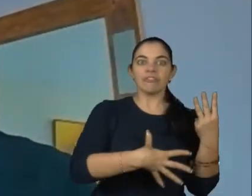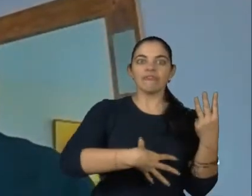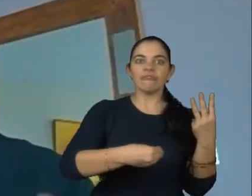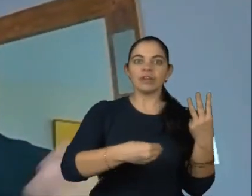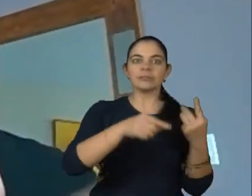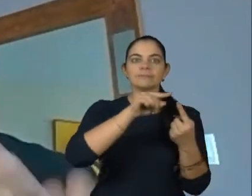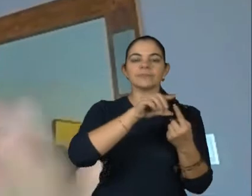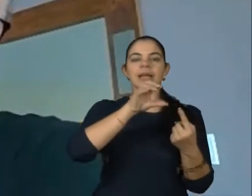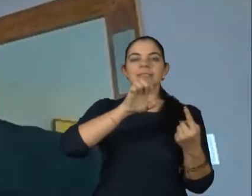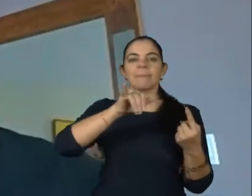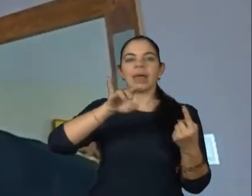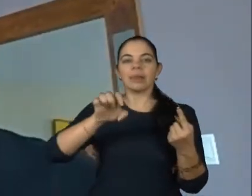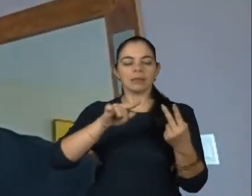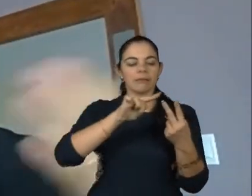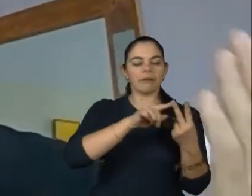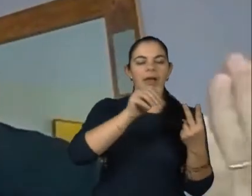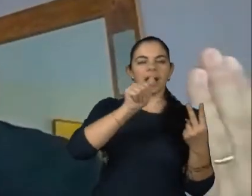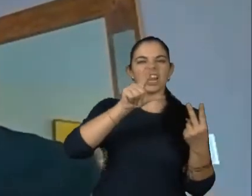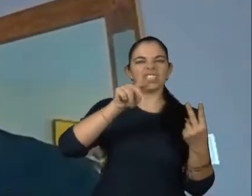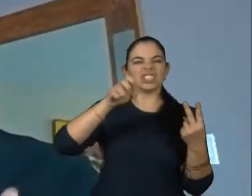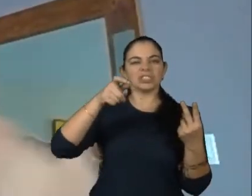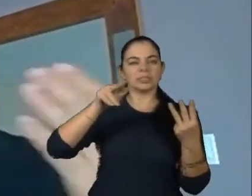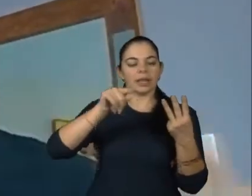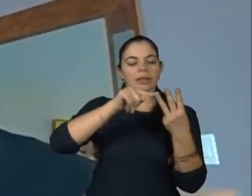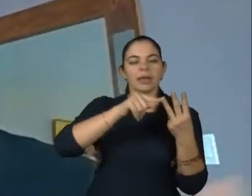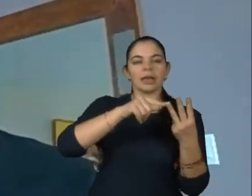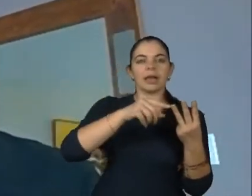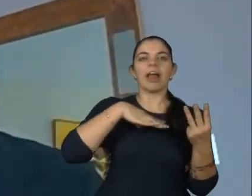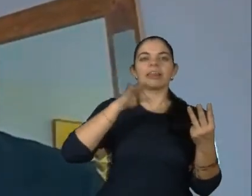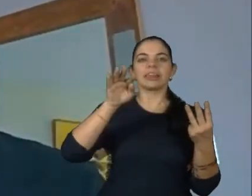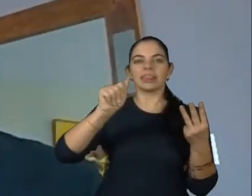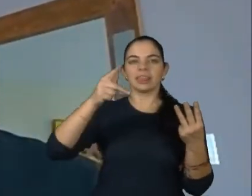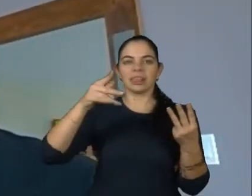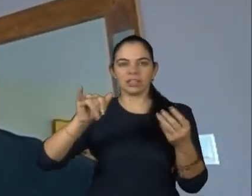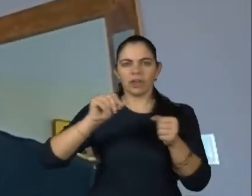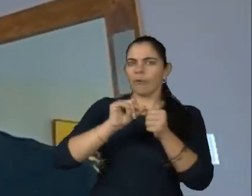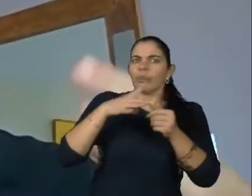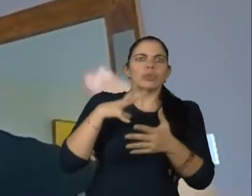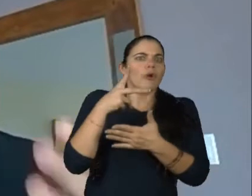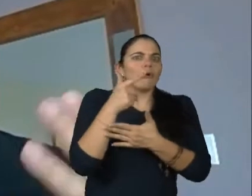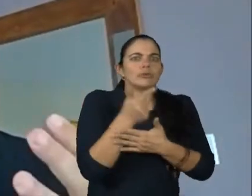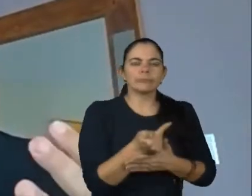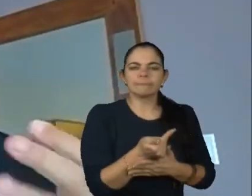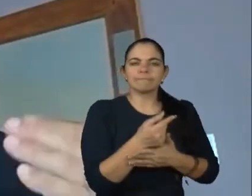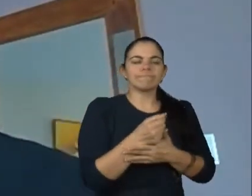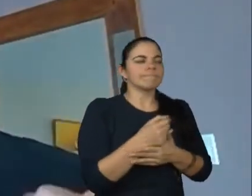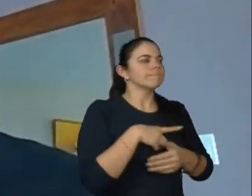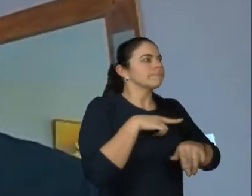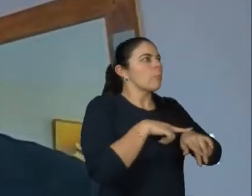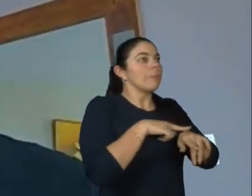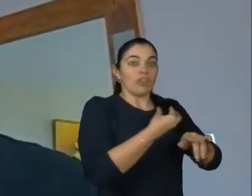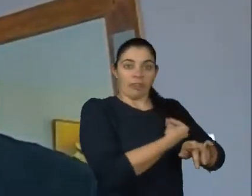Ancibele, Tatiana e Débora. Ó, qualquer momento é um momento mega especial. E no momento de emoção, a sua